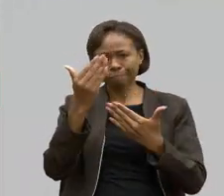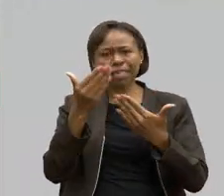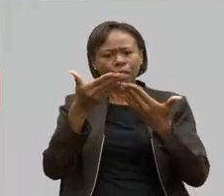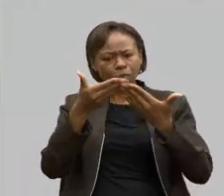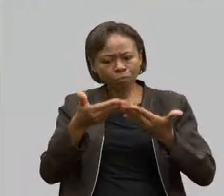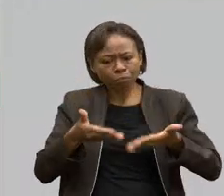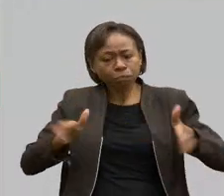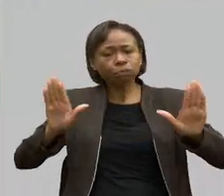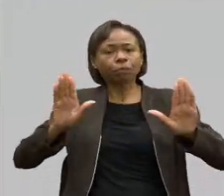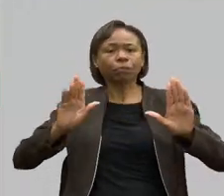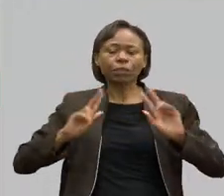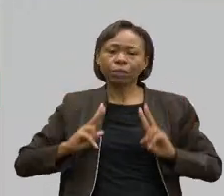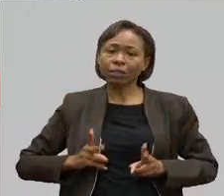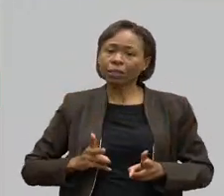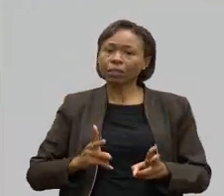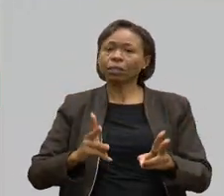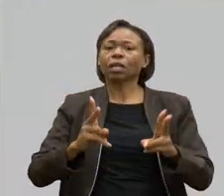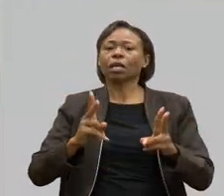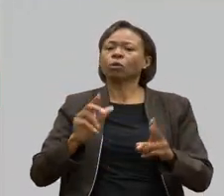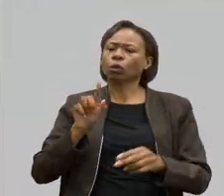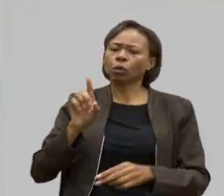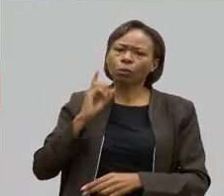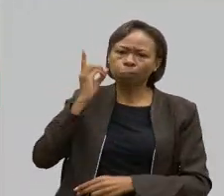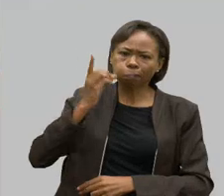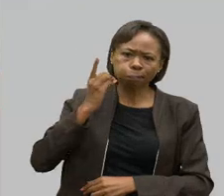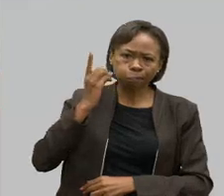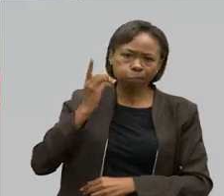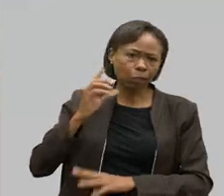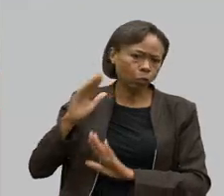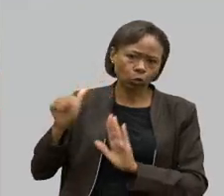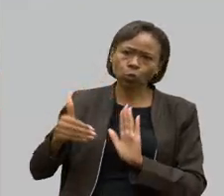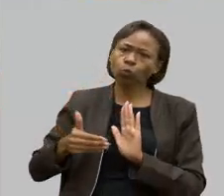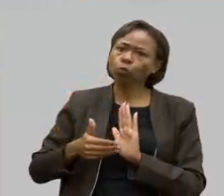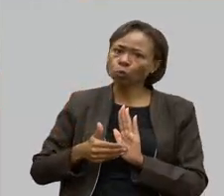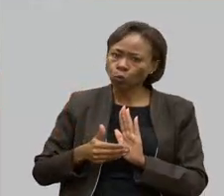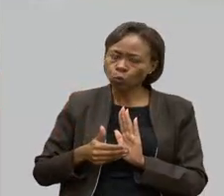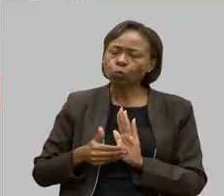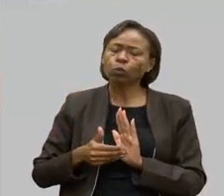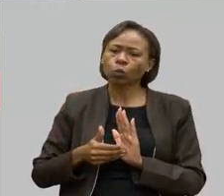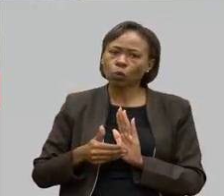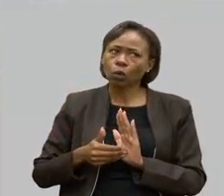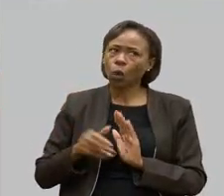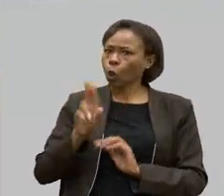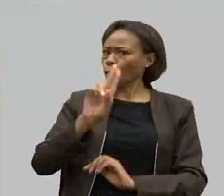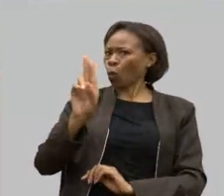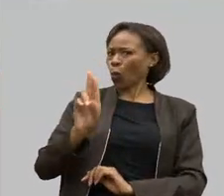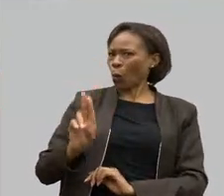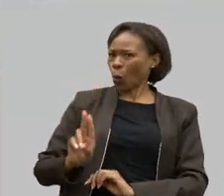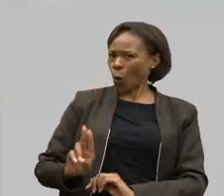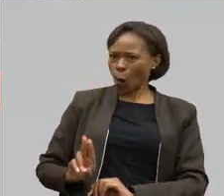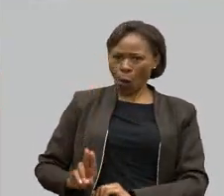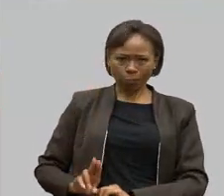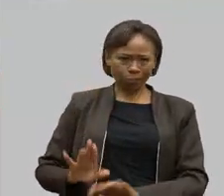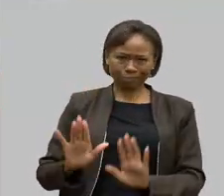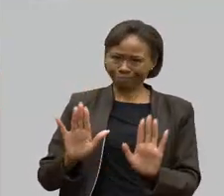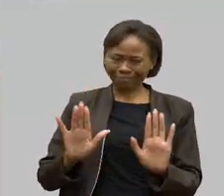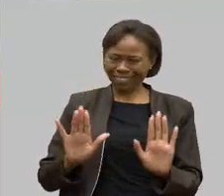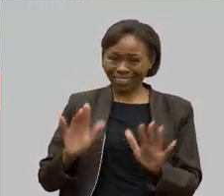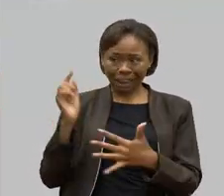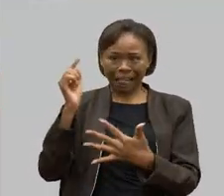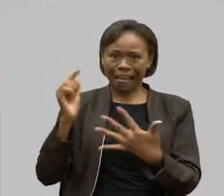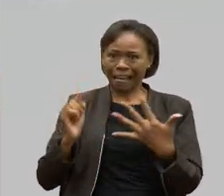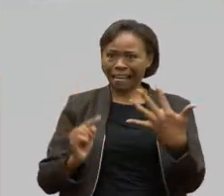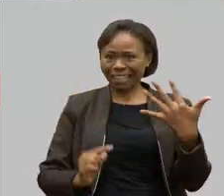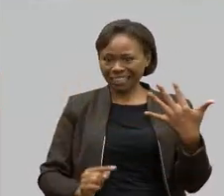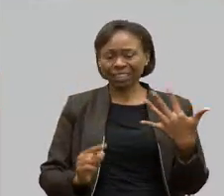as portas a todos os deputados. Não posso nomear todos, porque realmente sempre